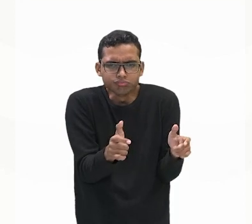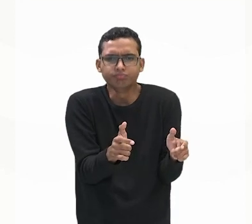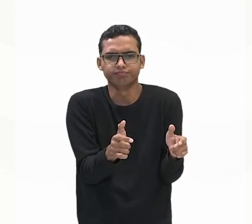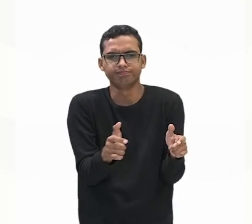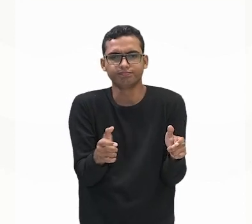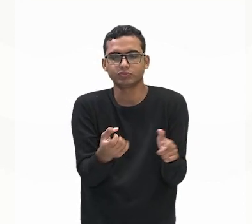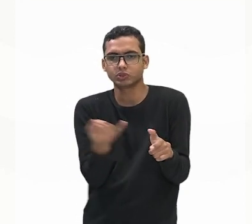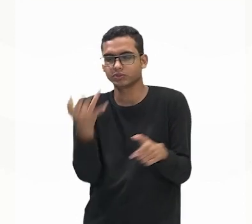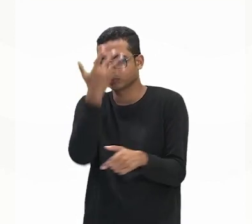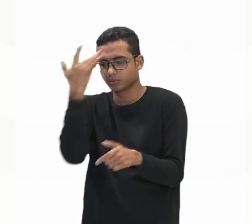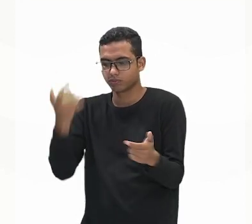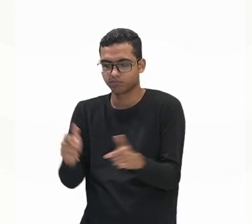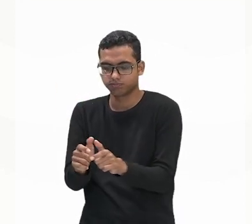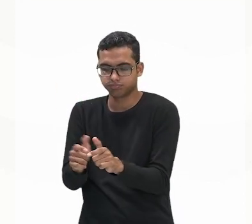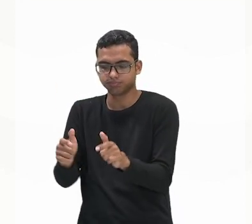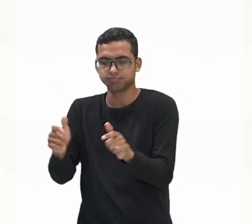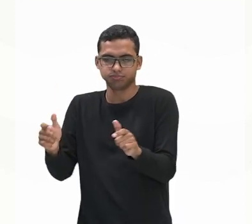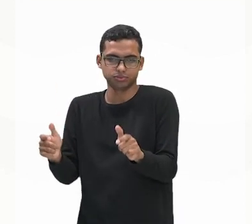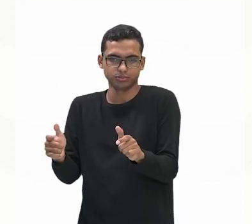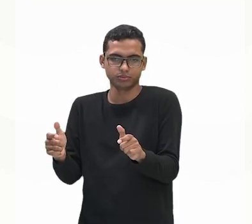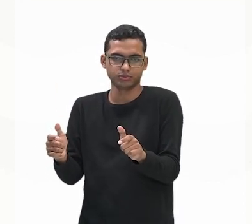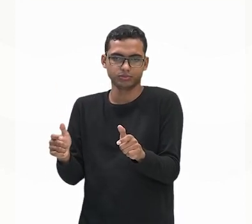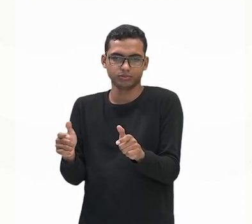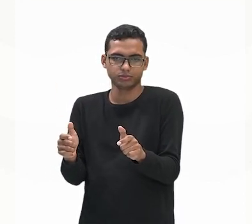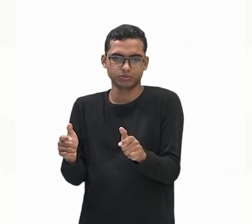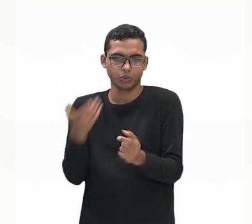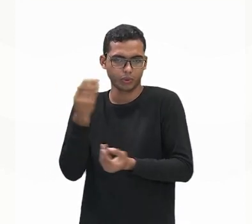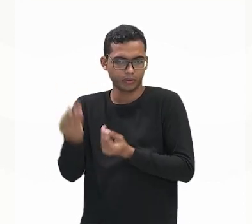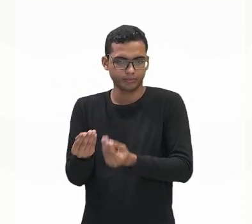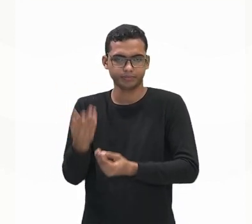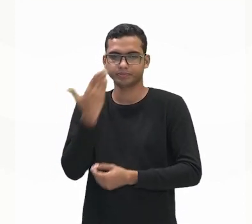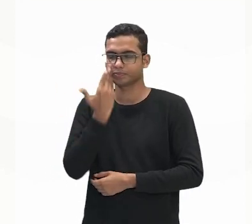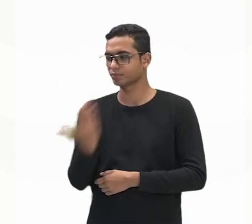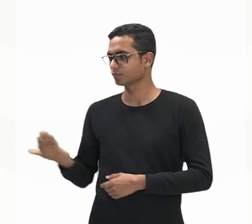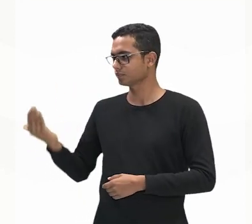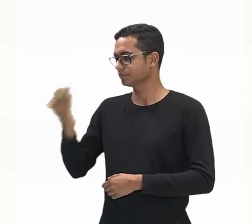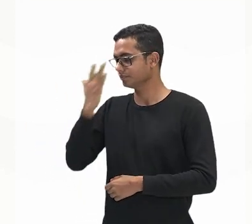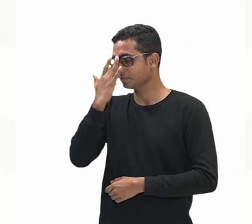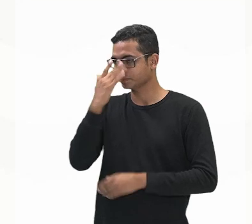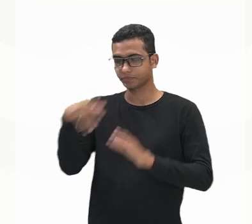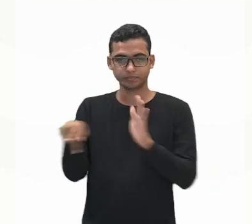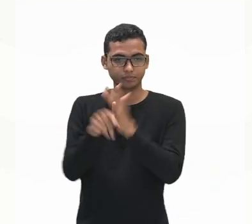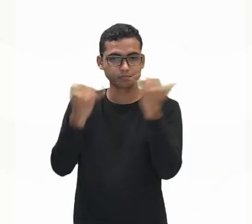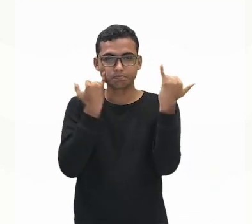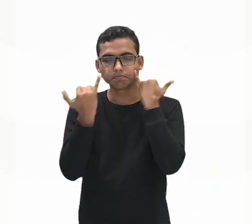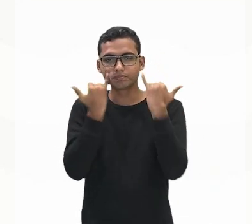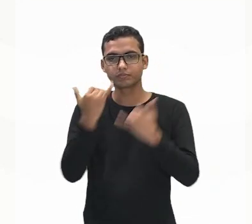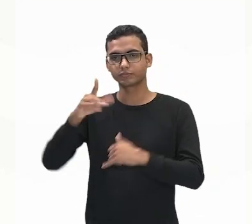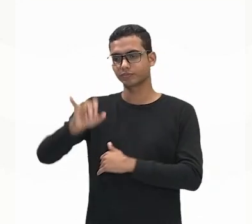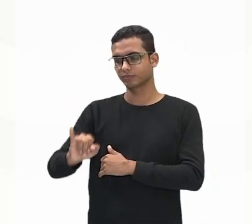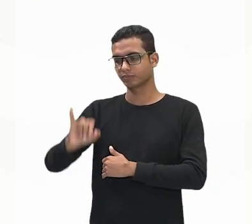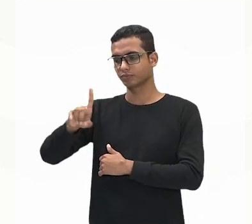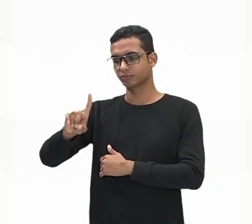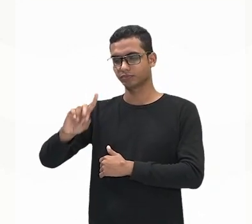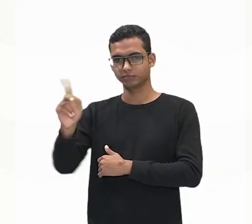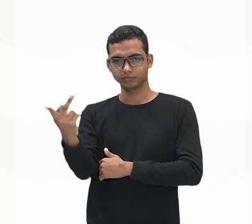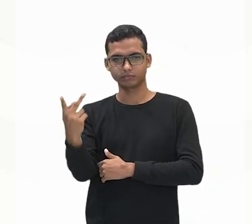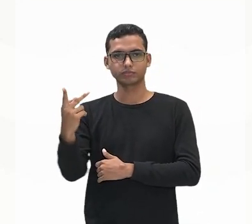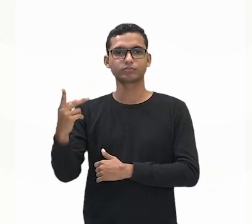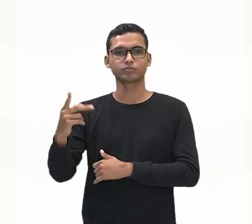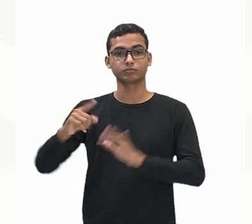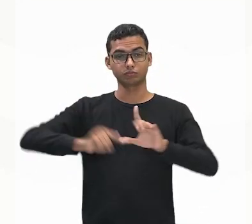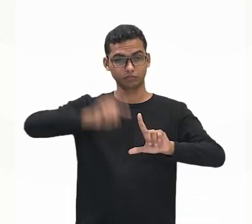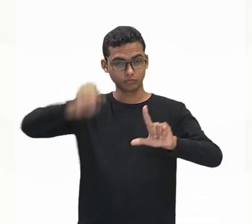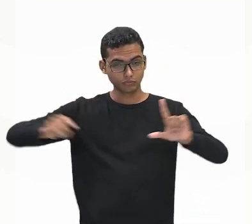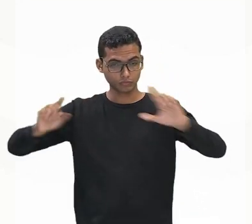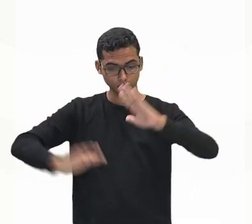aqui na terceira série. A gente precisa relembrar eles, é o Índice de Desenvolvimento Humano, que é aquele índice que vai de 0 a